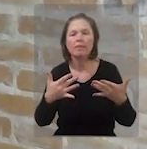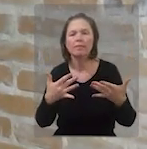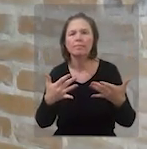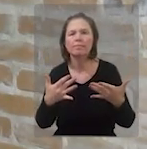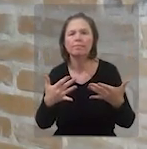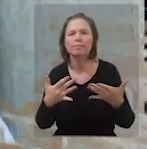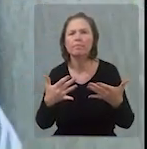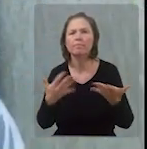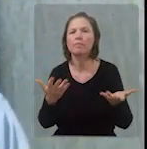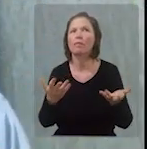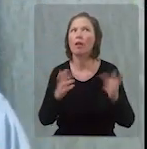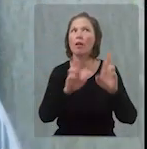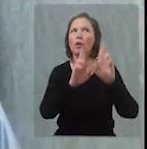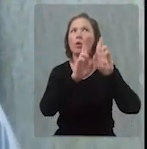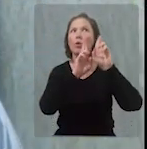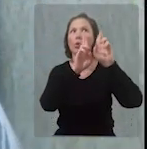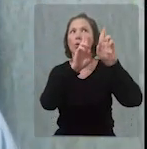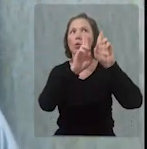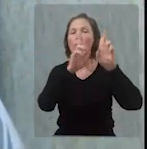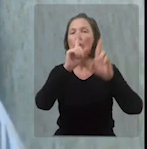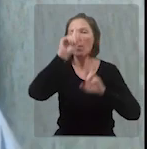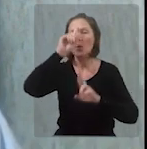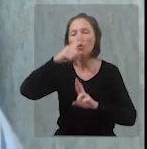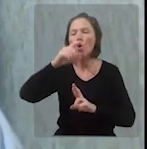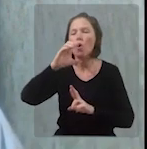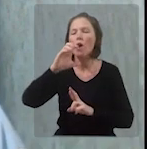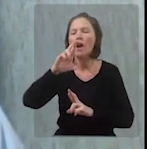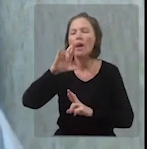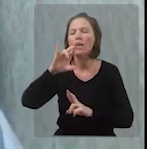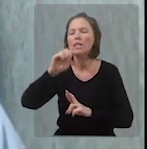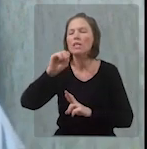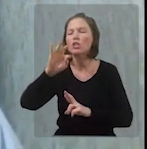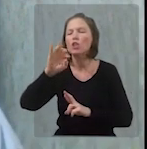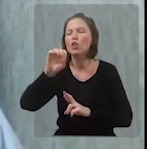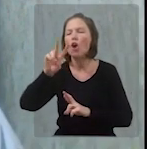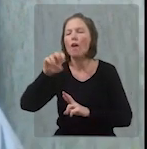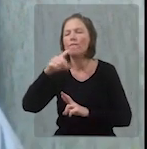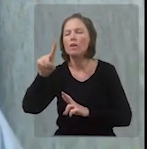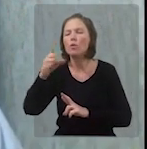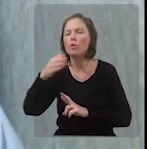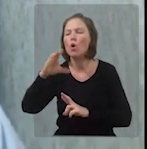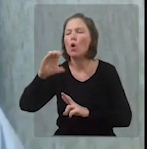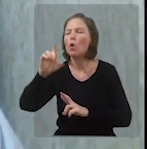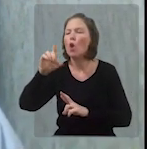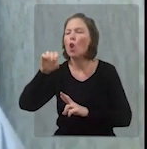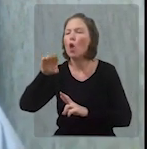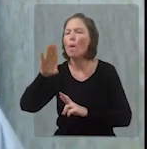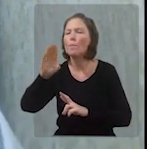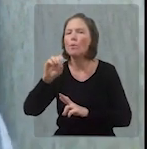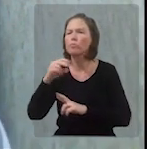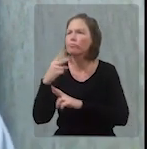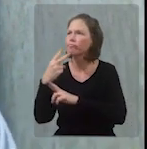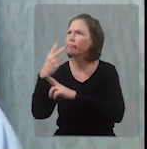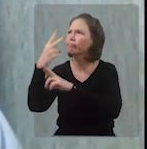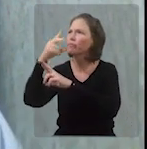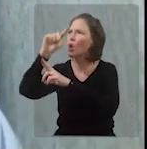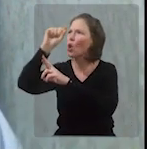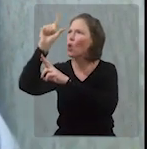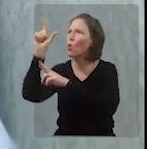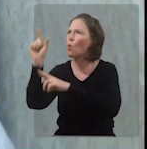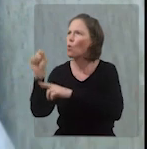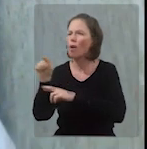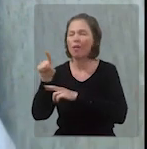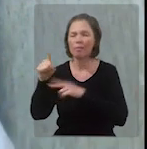pelo impossível. Ainda bem que não mandaram Cristóvão Colombo conquistar a Lua, ele seria um lunático. É loucura